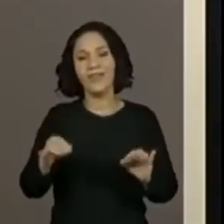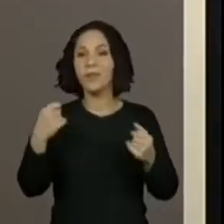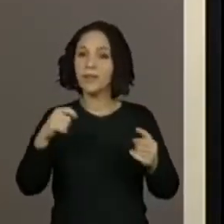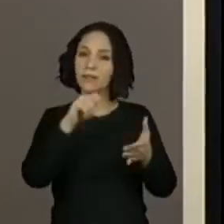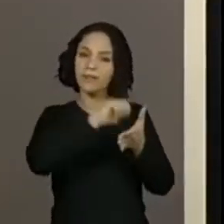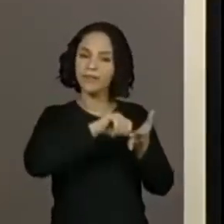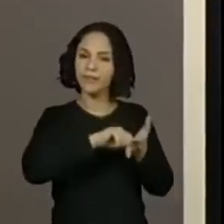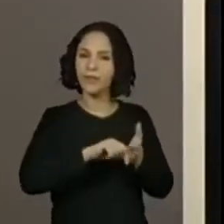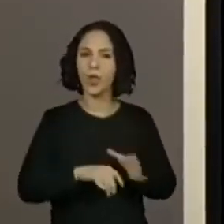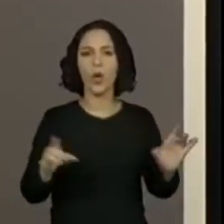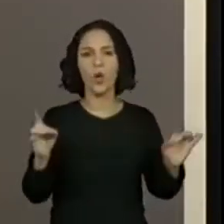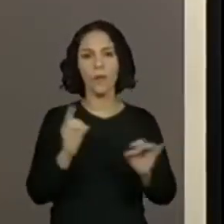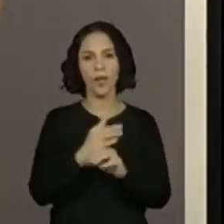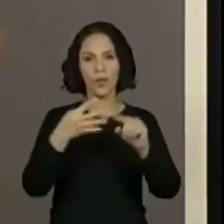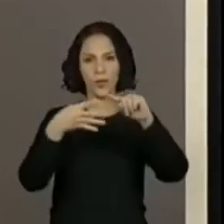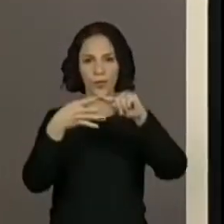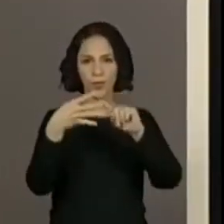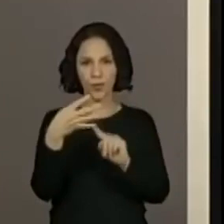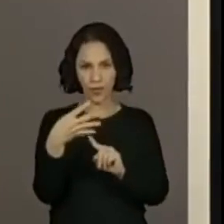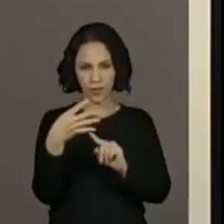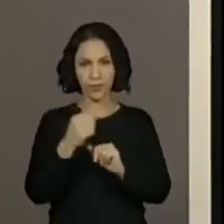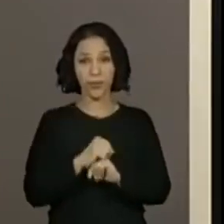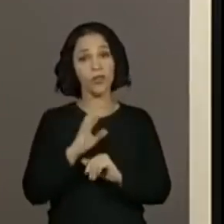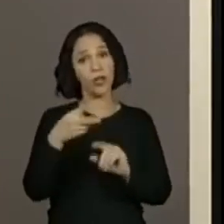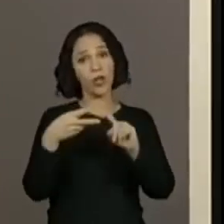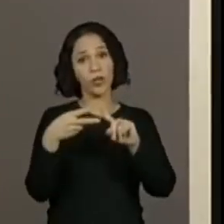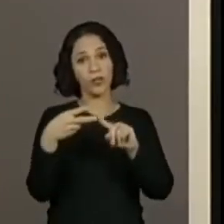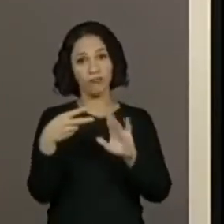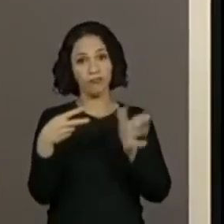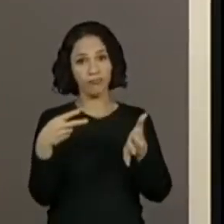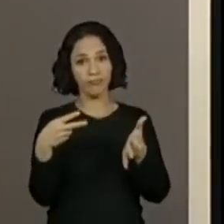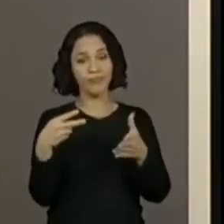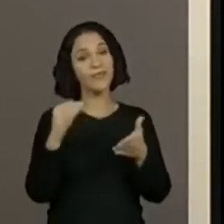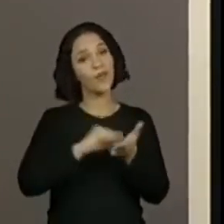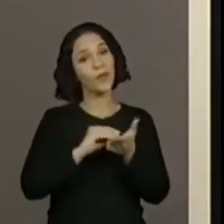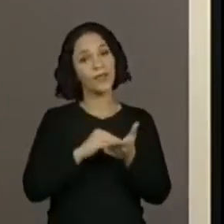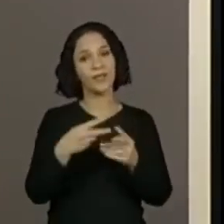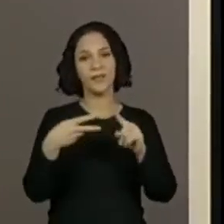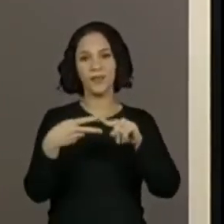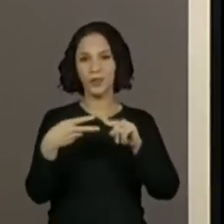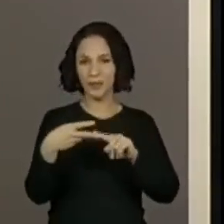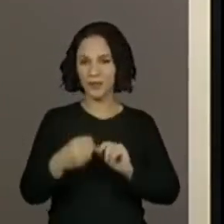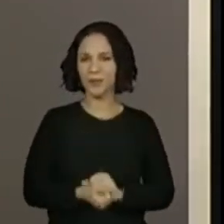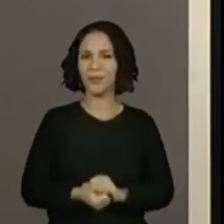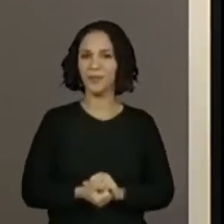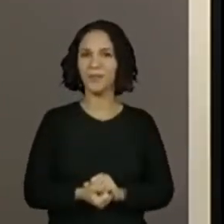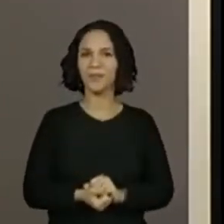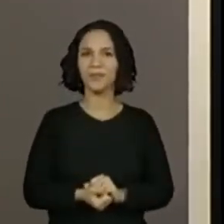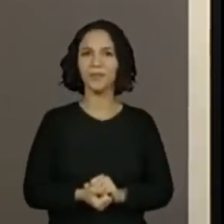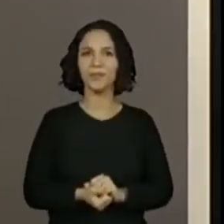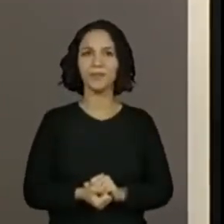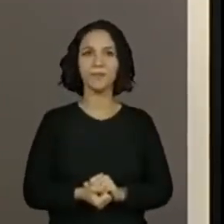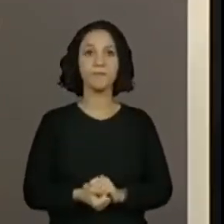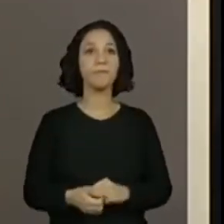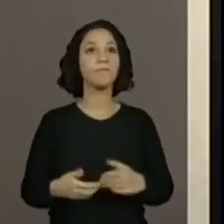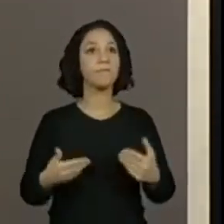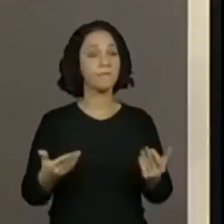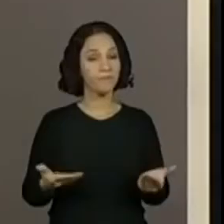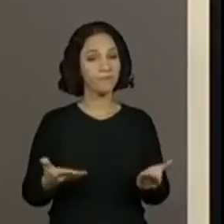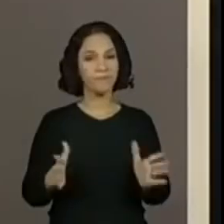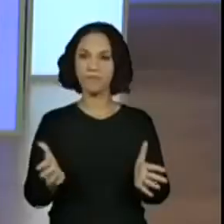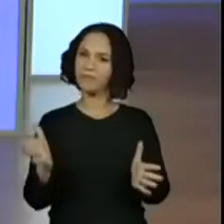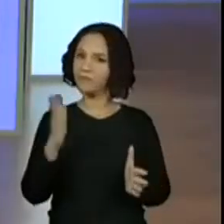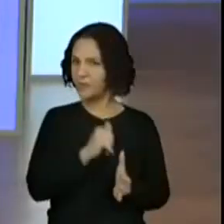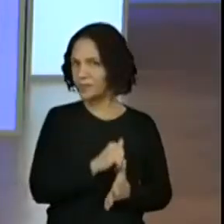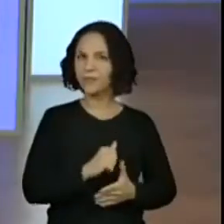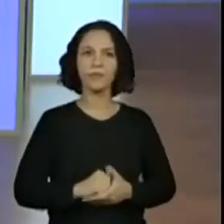completa, com os quatro versos. Já garantimos dois, faltam mais dois. Se ajeitem e